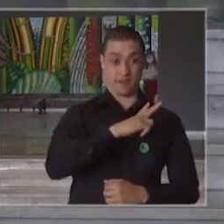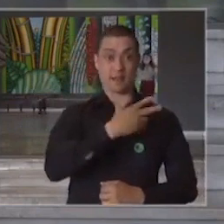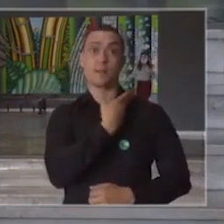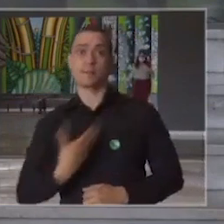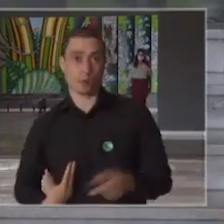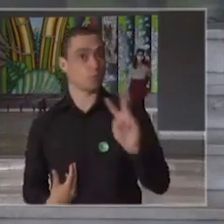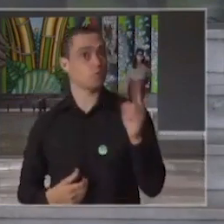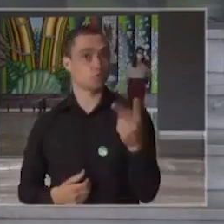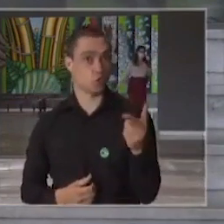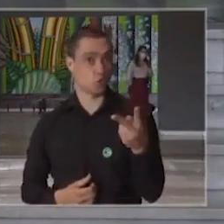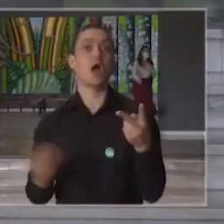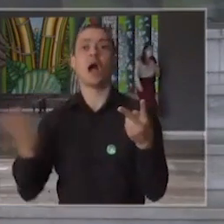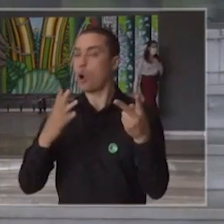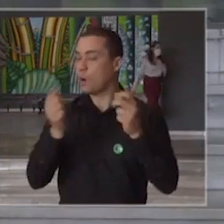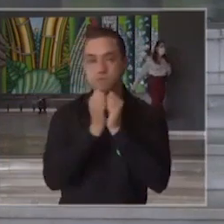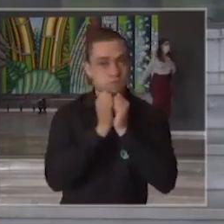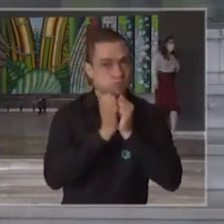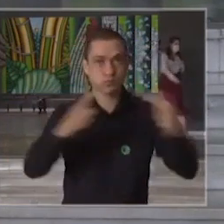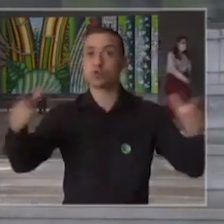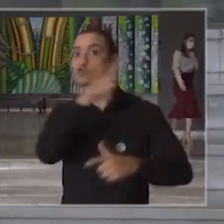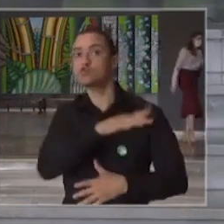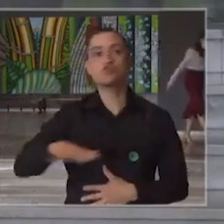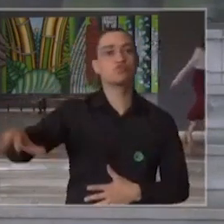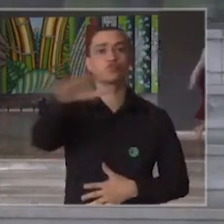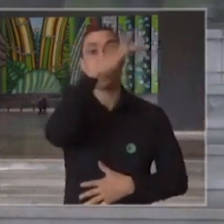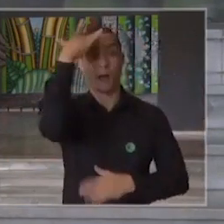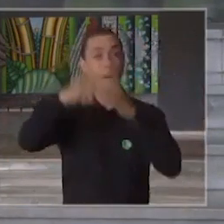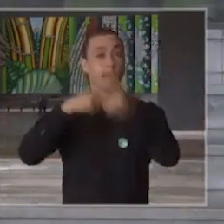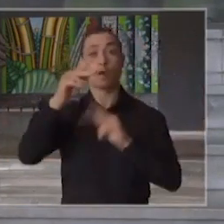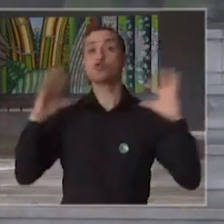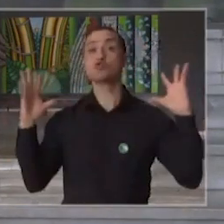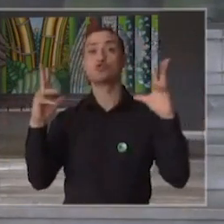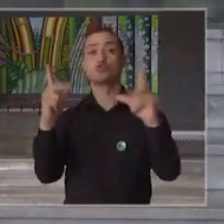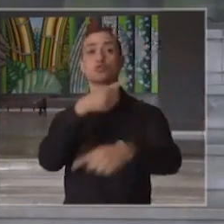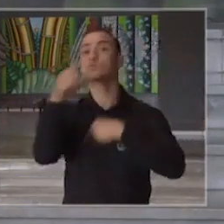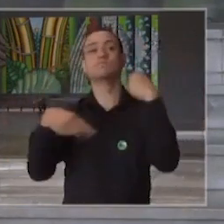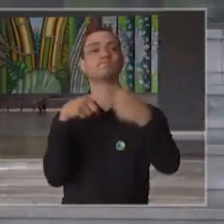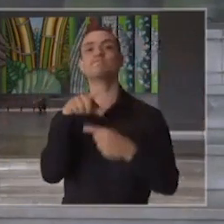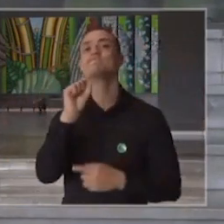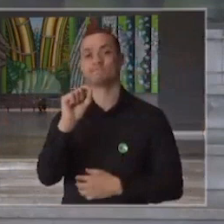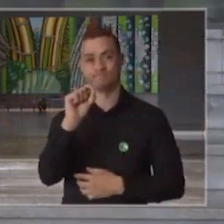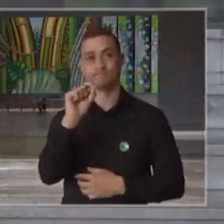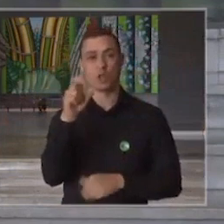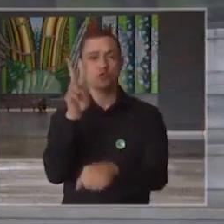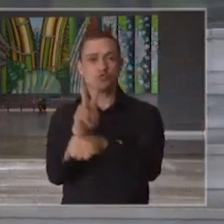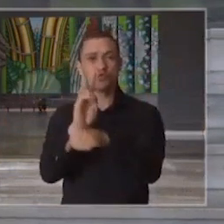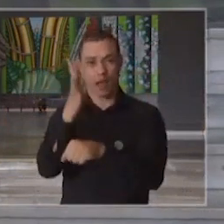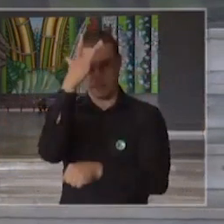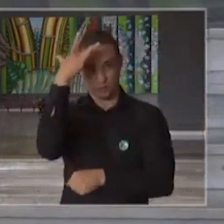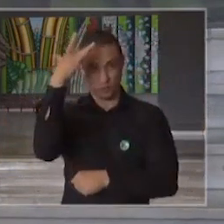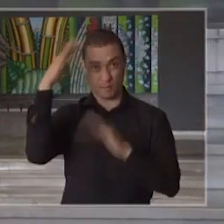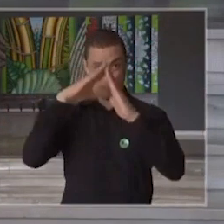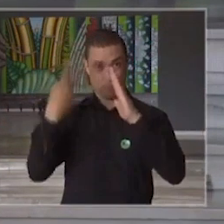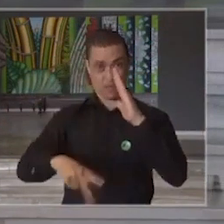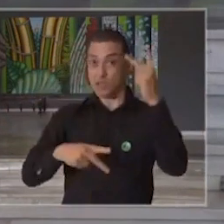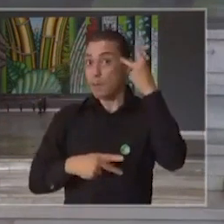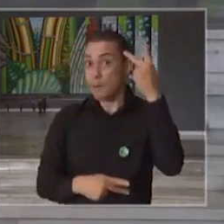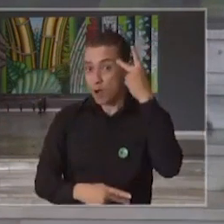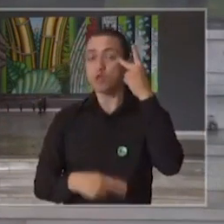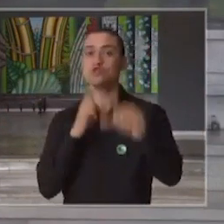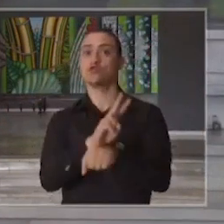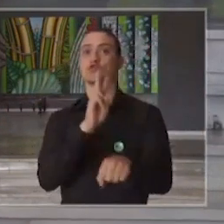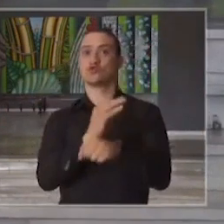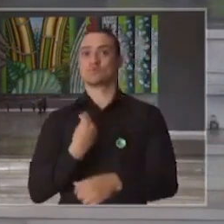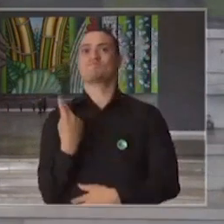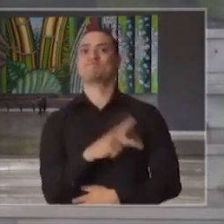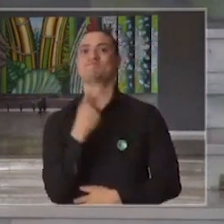estendemos isso a toda a população com o objetivo de proteger, proteger os brasileiros de São Paulo para que,